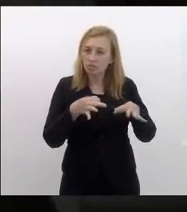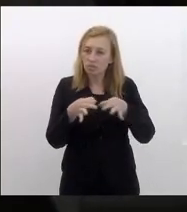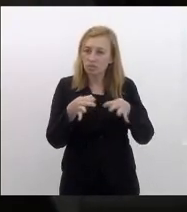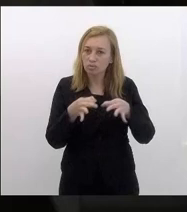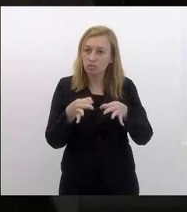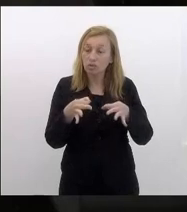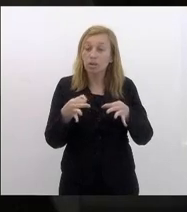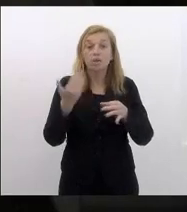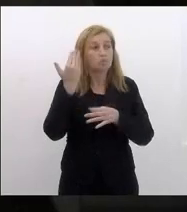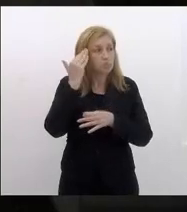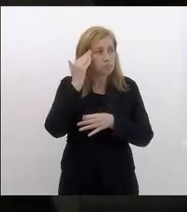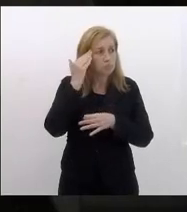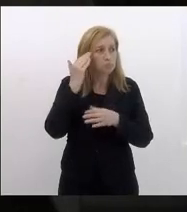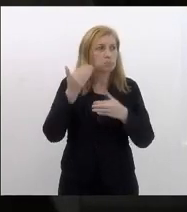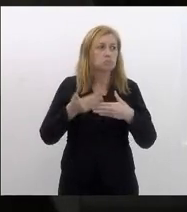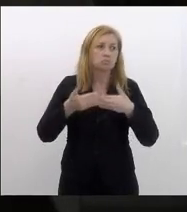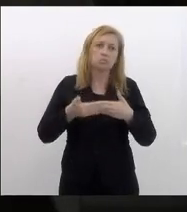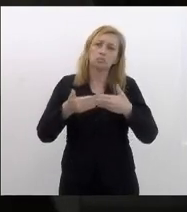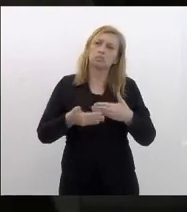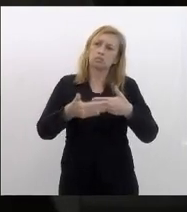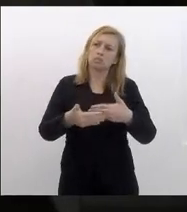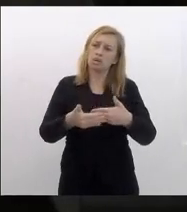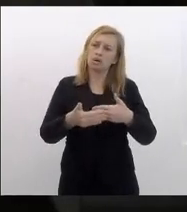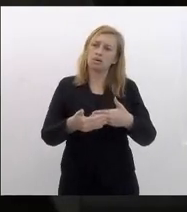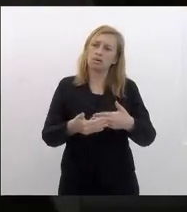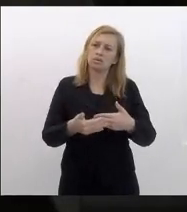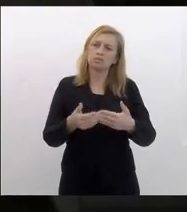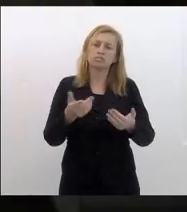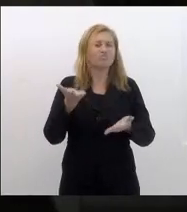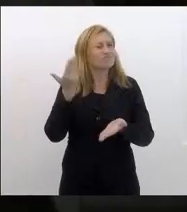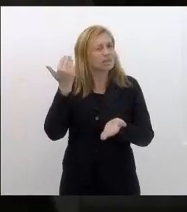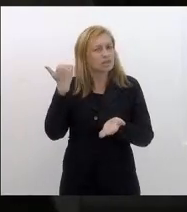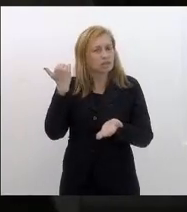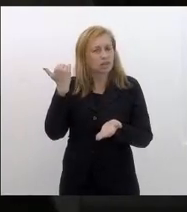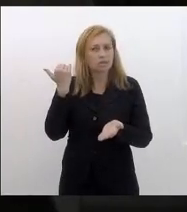pareciam prosperar ainda a época